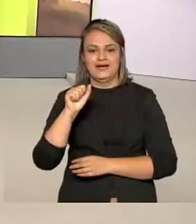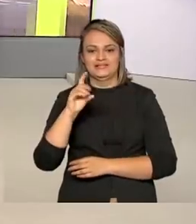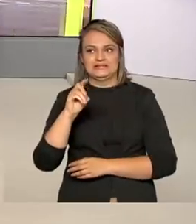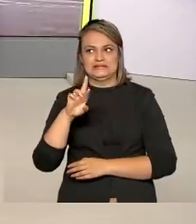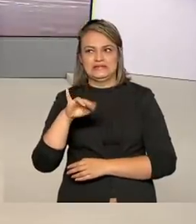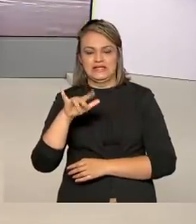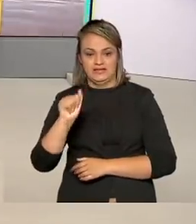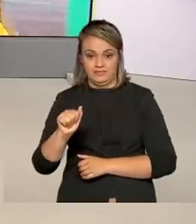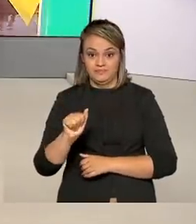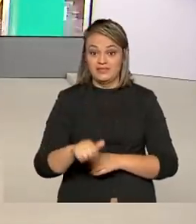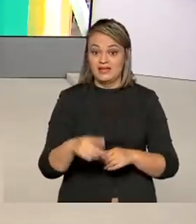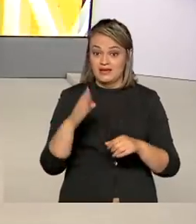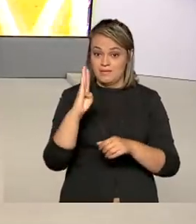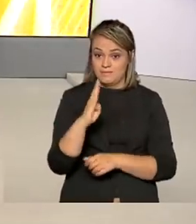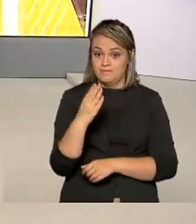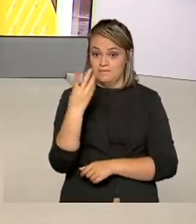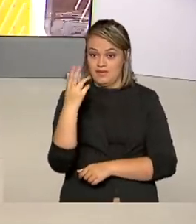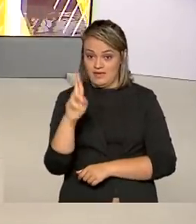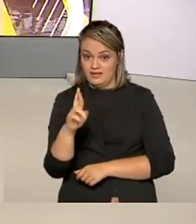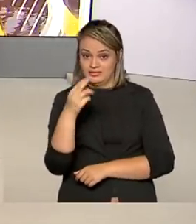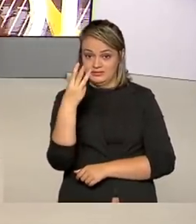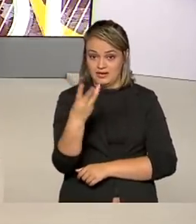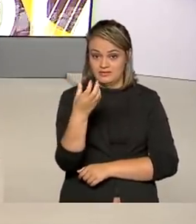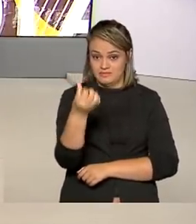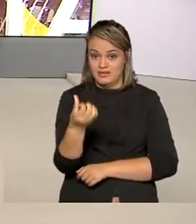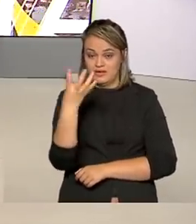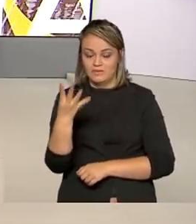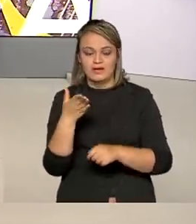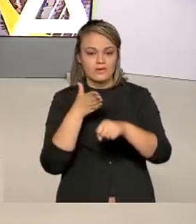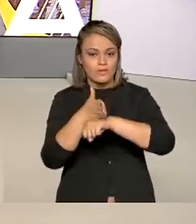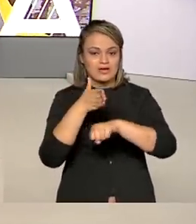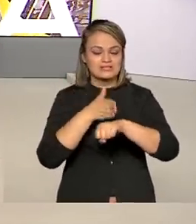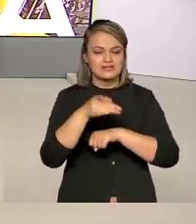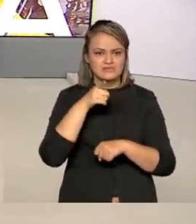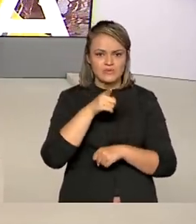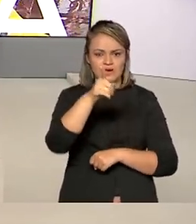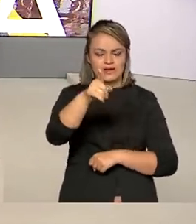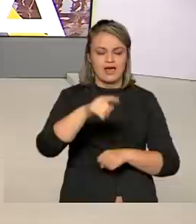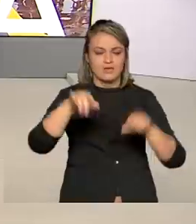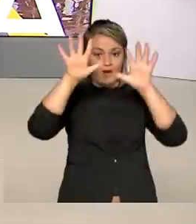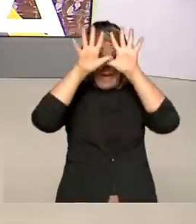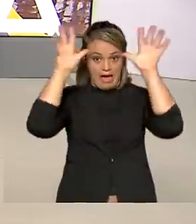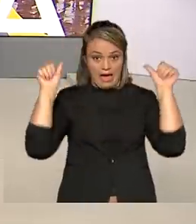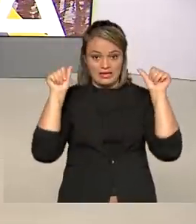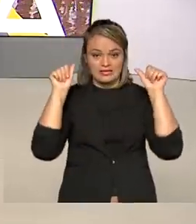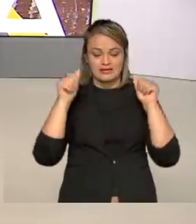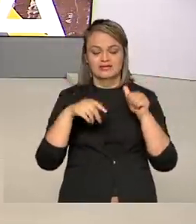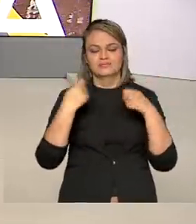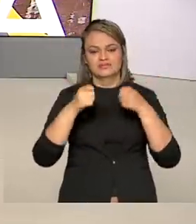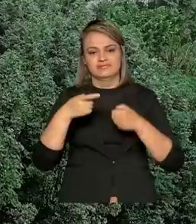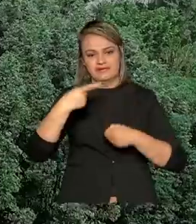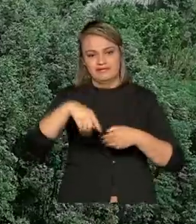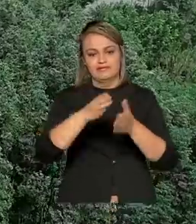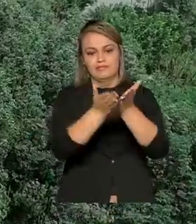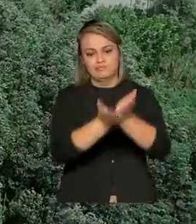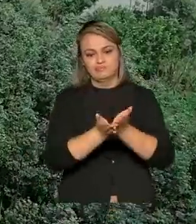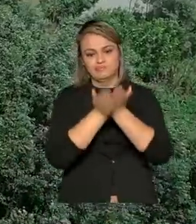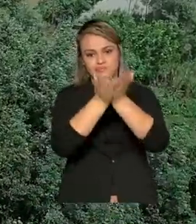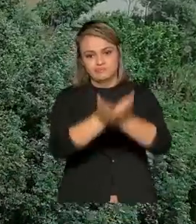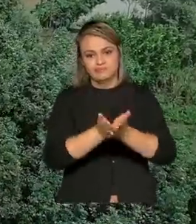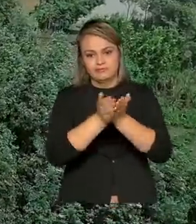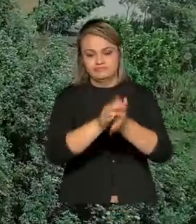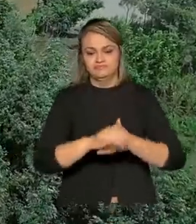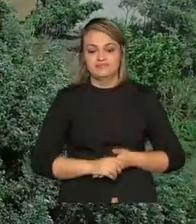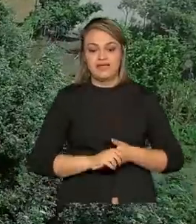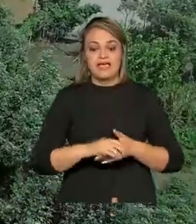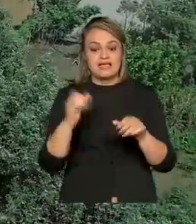localizada na BR-364, vai facilitar o acesso ao estado do Acre, que hoje é feito por balsa. Uma obra de